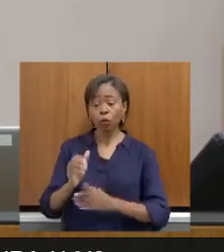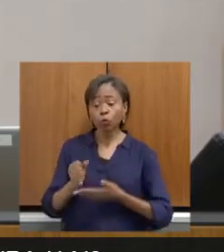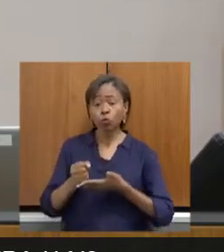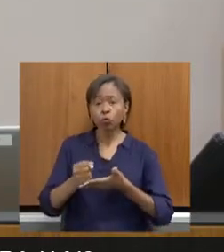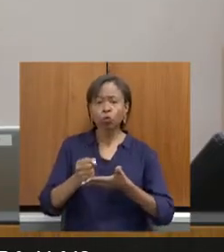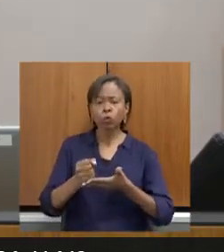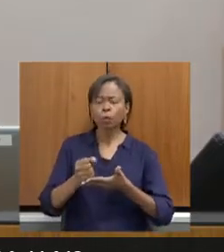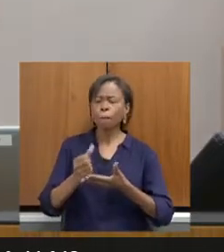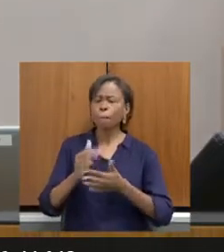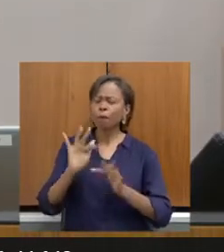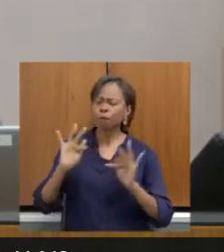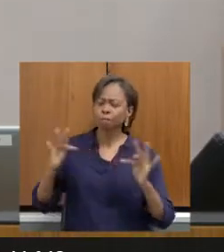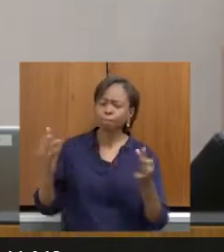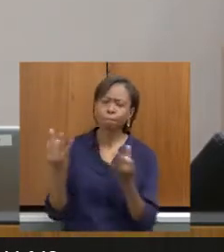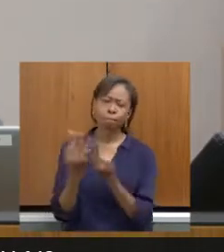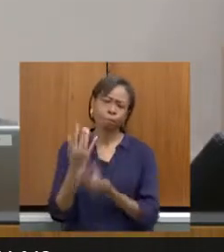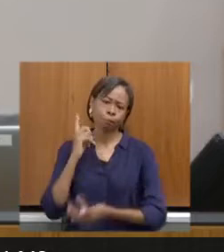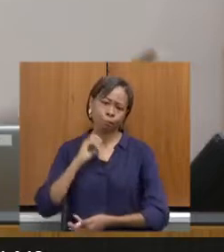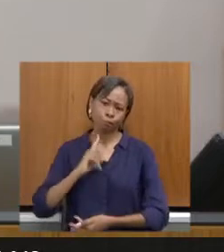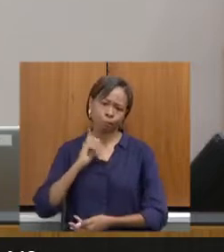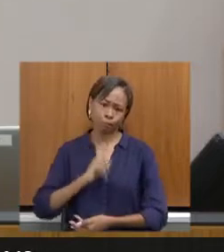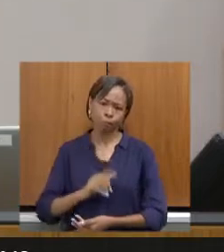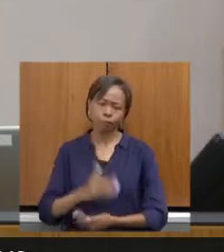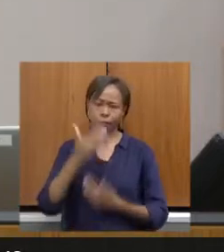mineiras. Muito obrigado a todos.